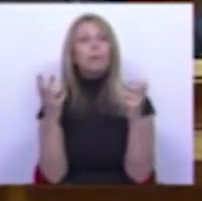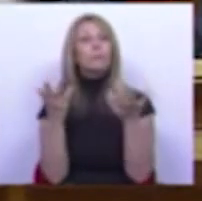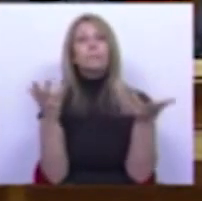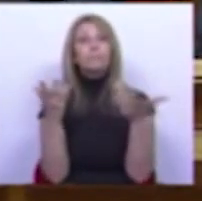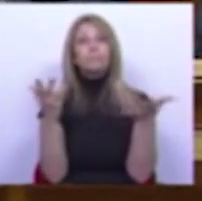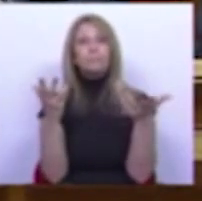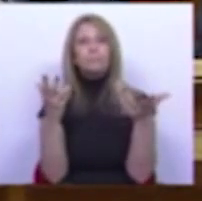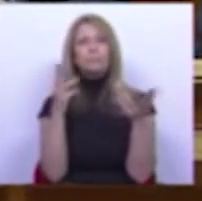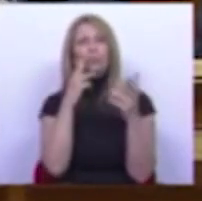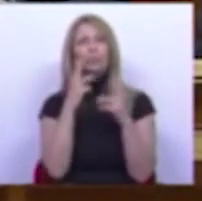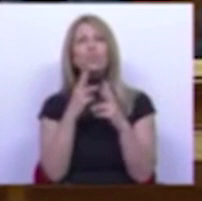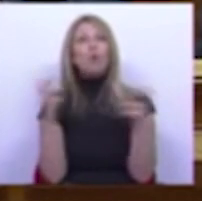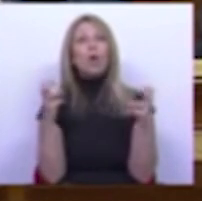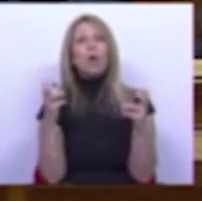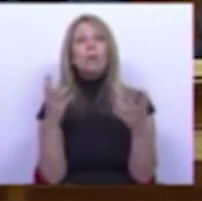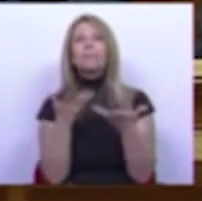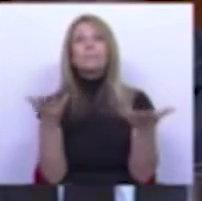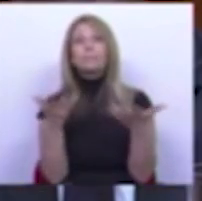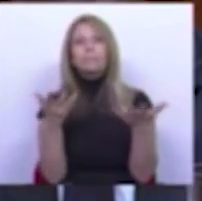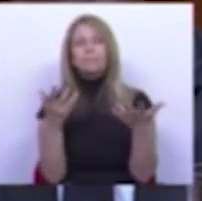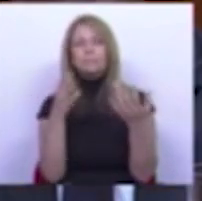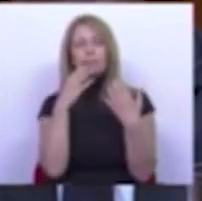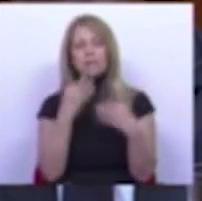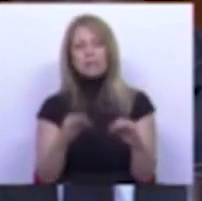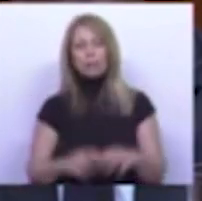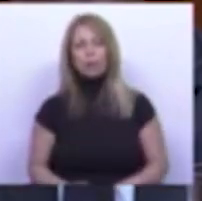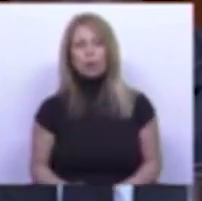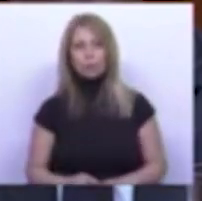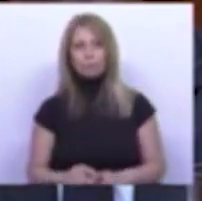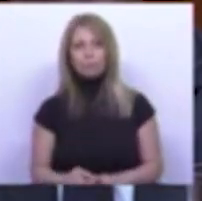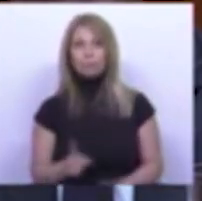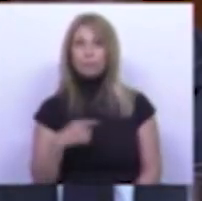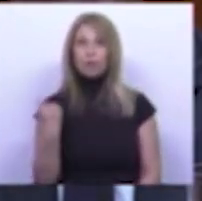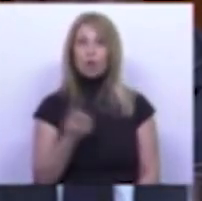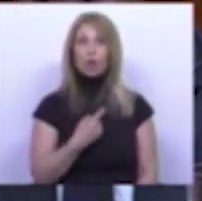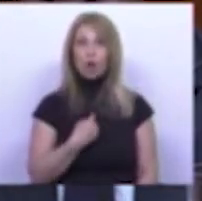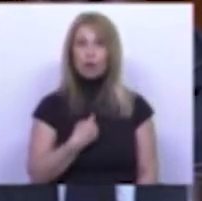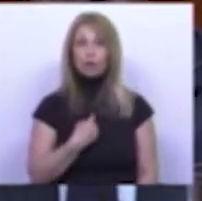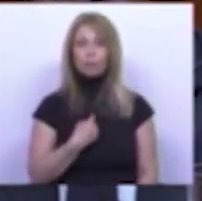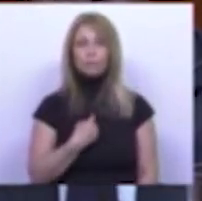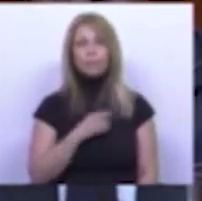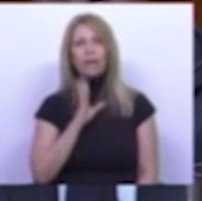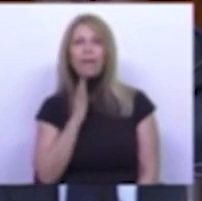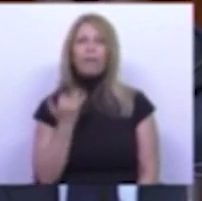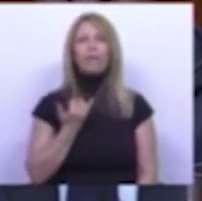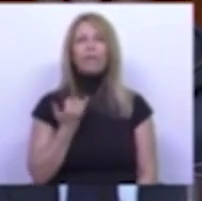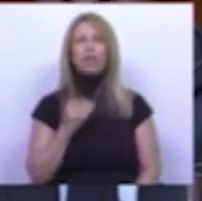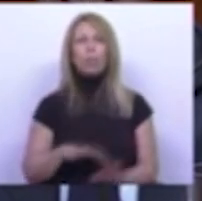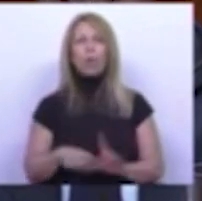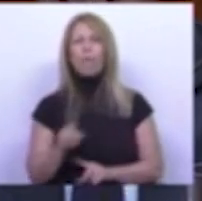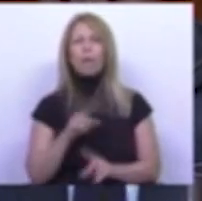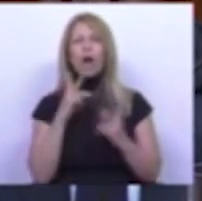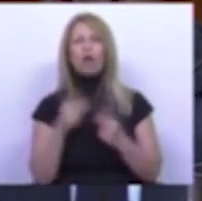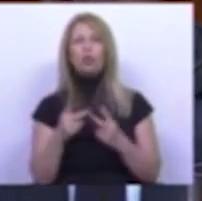E então qual é a chave? A chave é simples. É que nós fingimos que não fazemos austeridade, mas fazemos